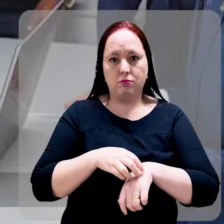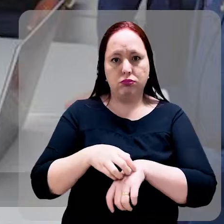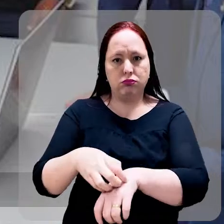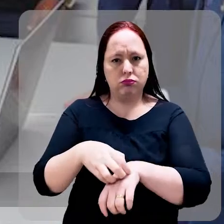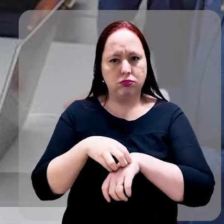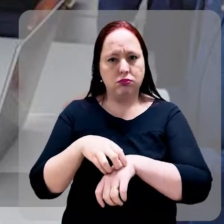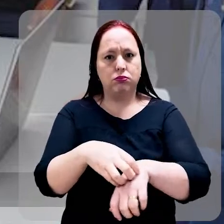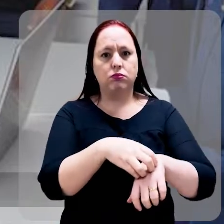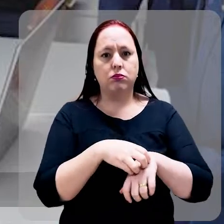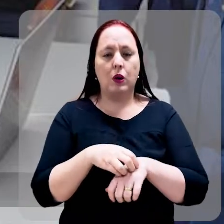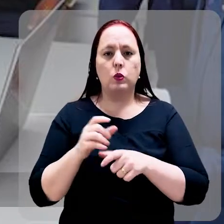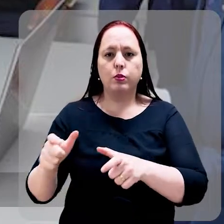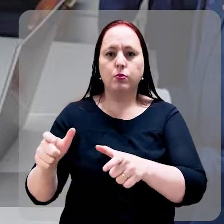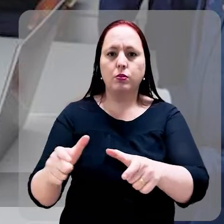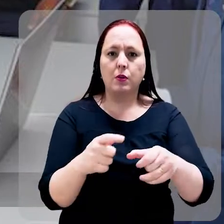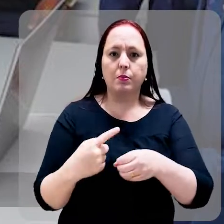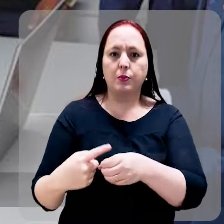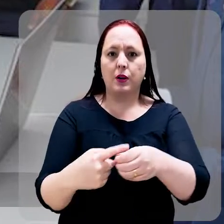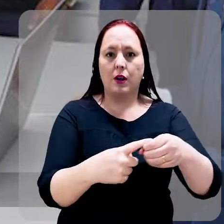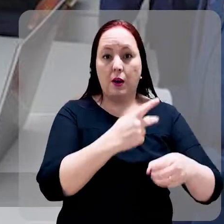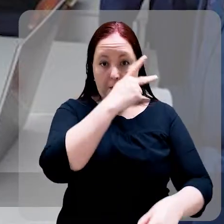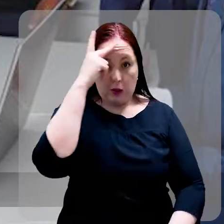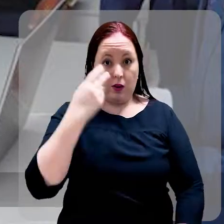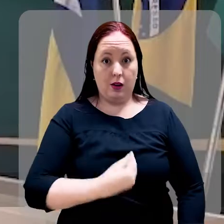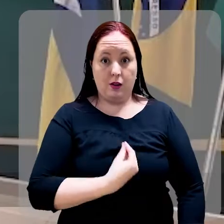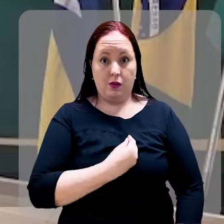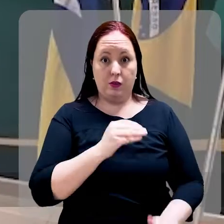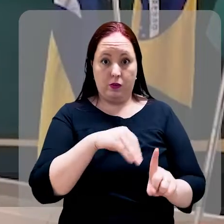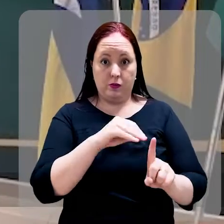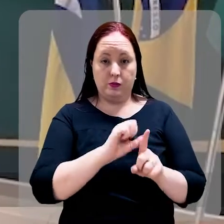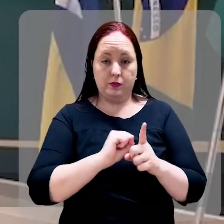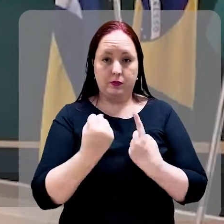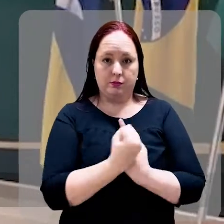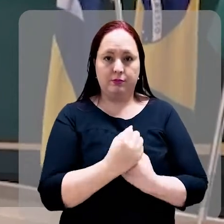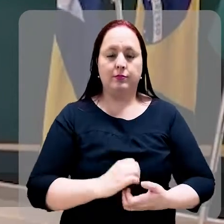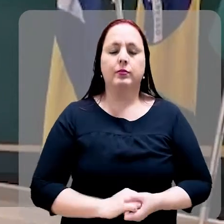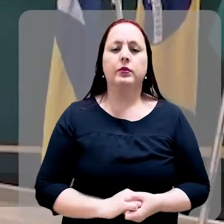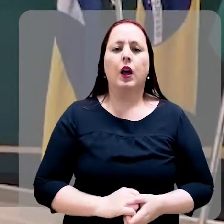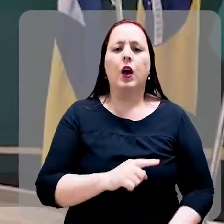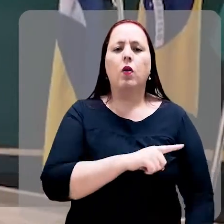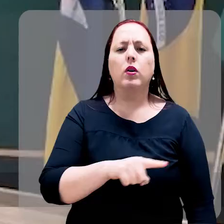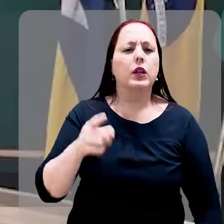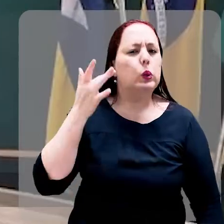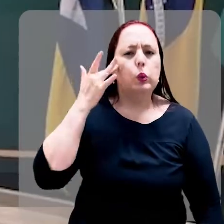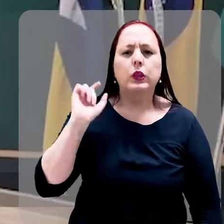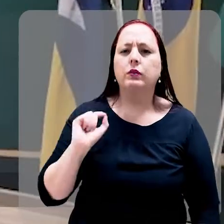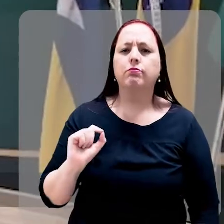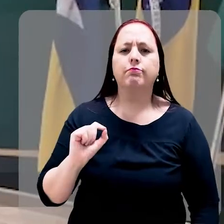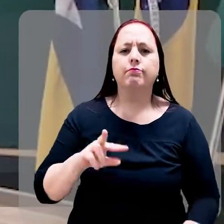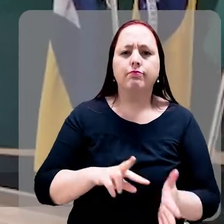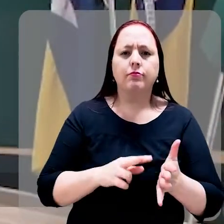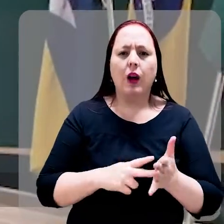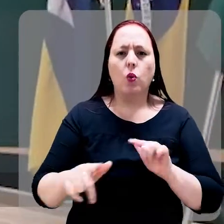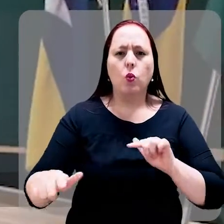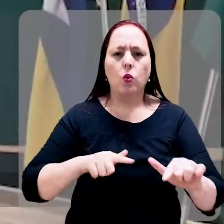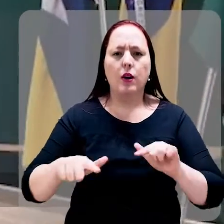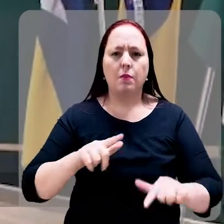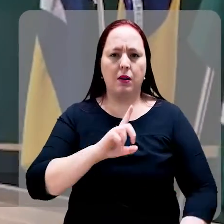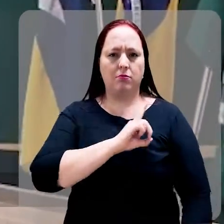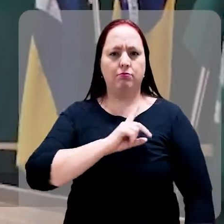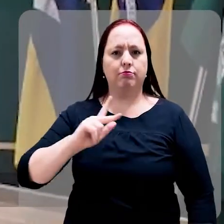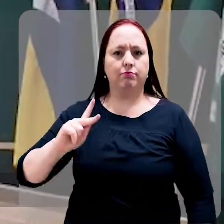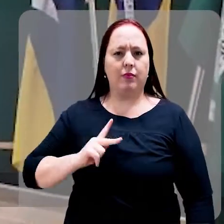rondonienses em situação de vulnerabilidade social. Vocês não têm ideia do que é o trabalho de uma Defensoria